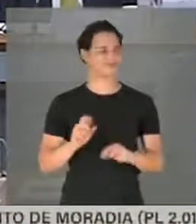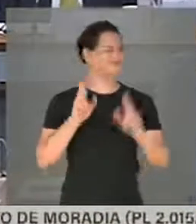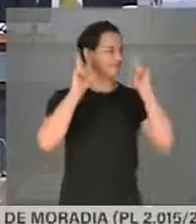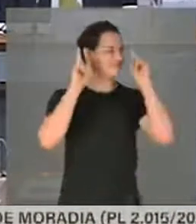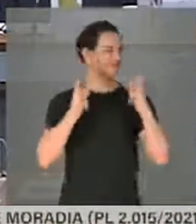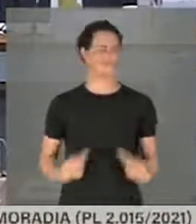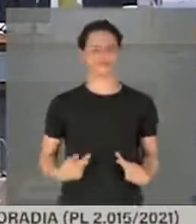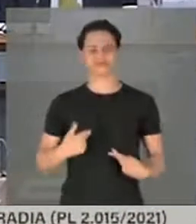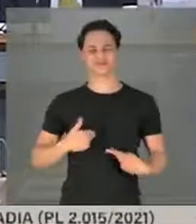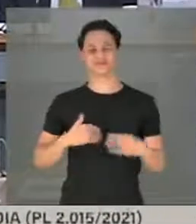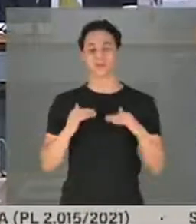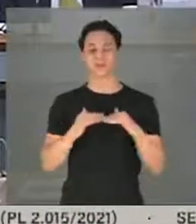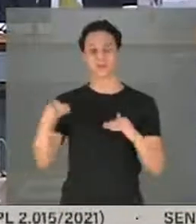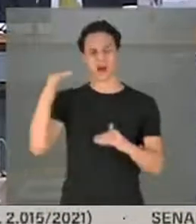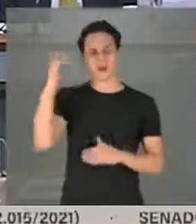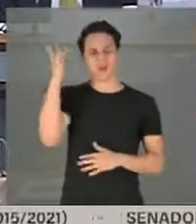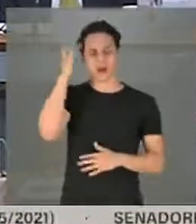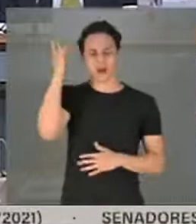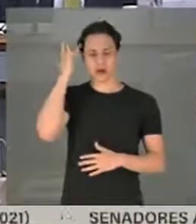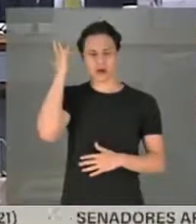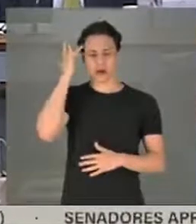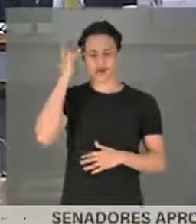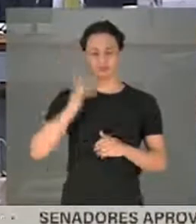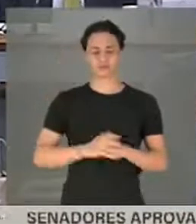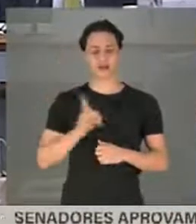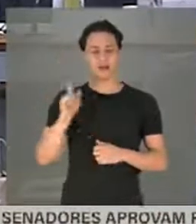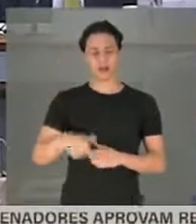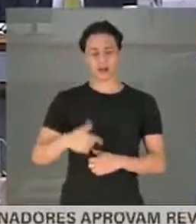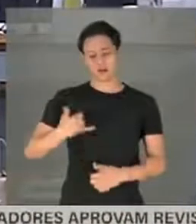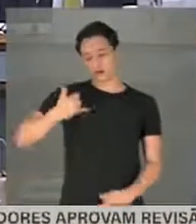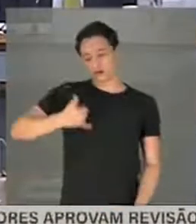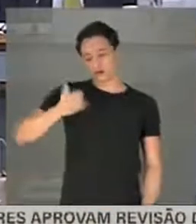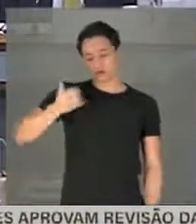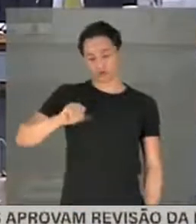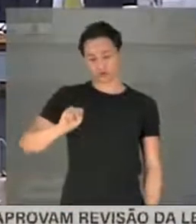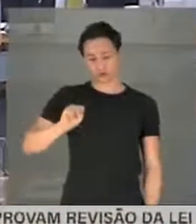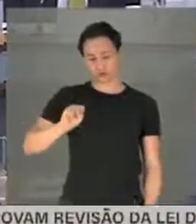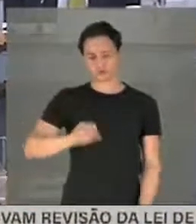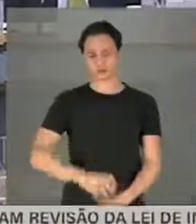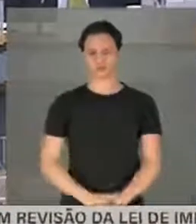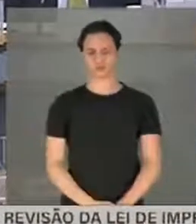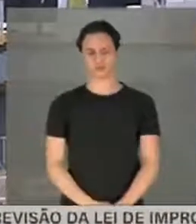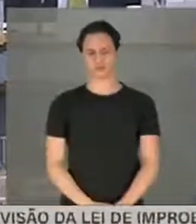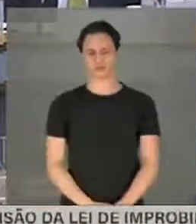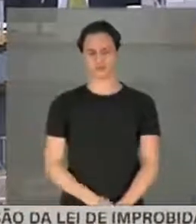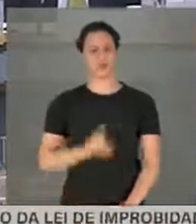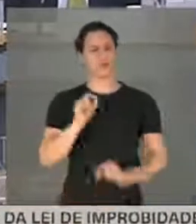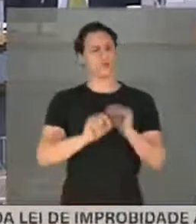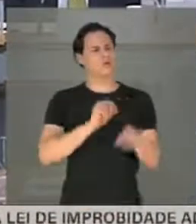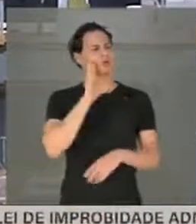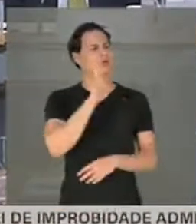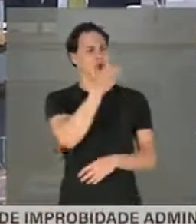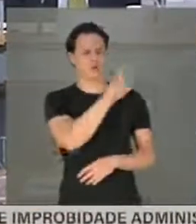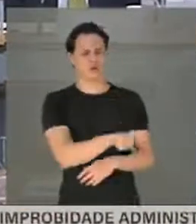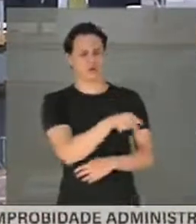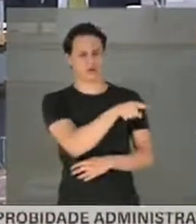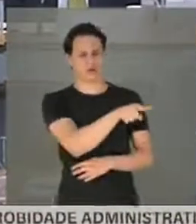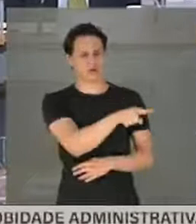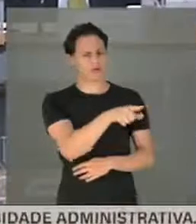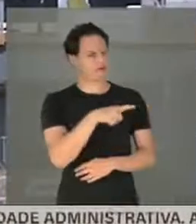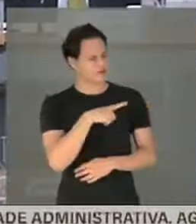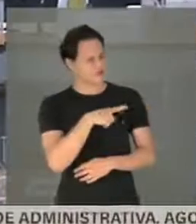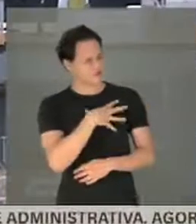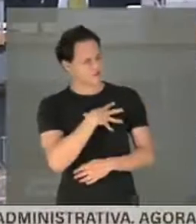tem maioridade, e a maioridade é de 18 anos. O que leva o senhor? O senhor tem